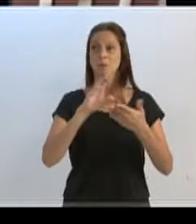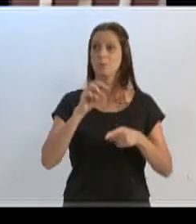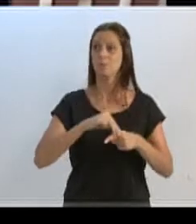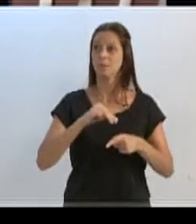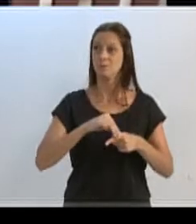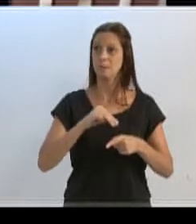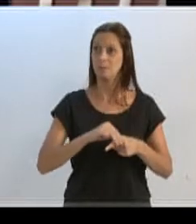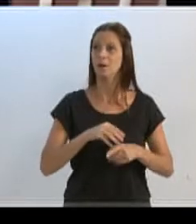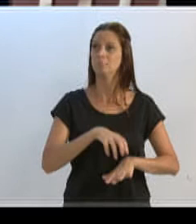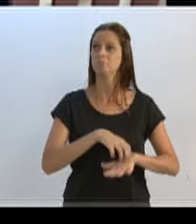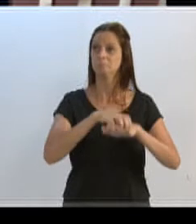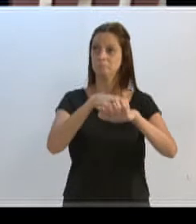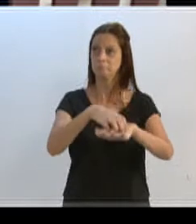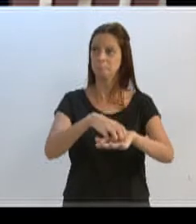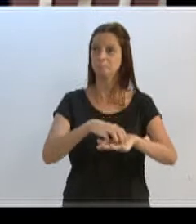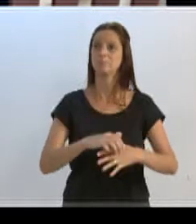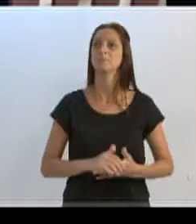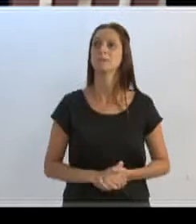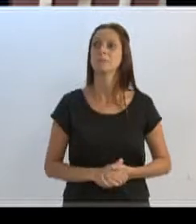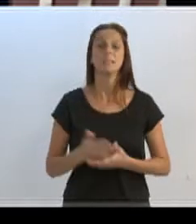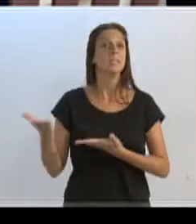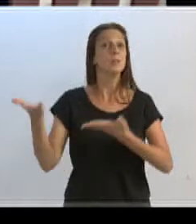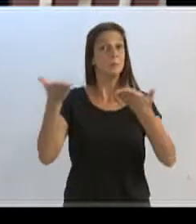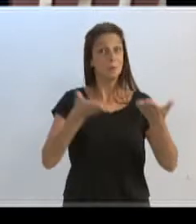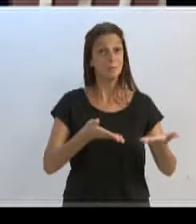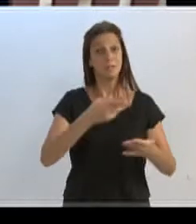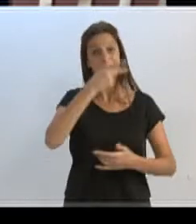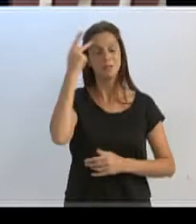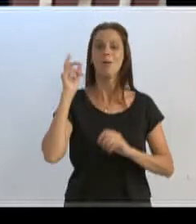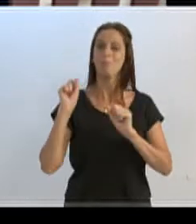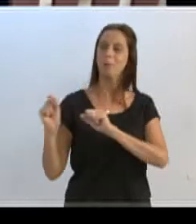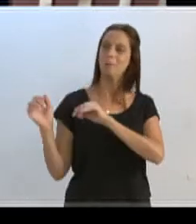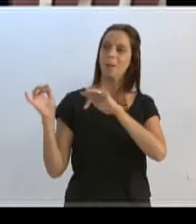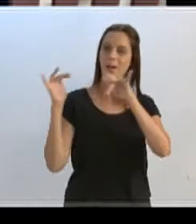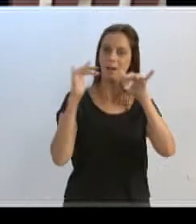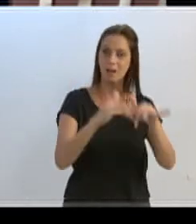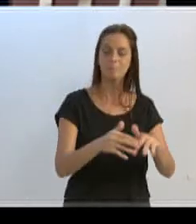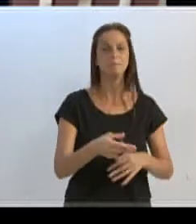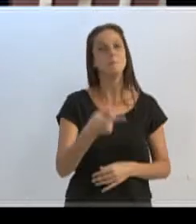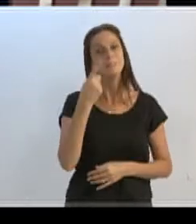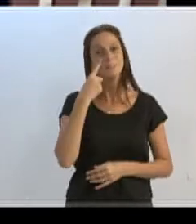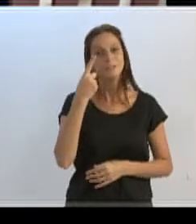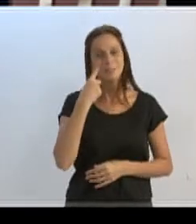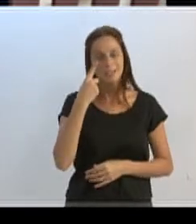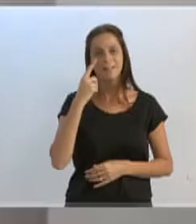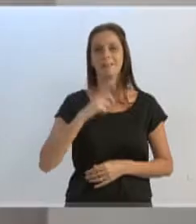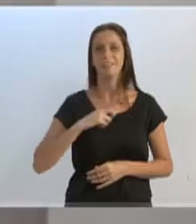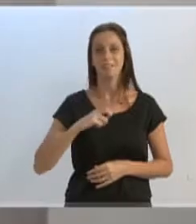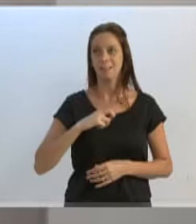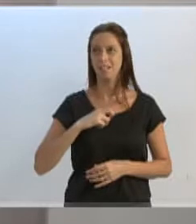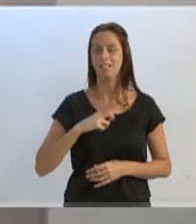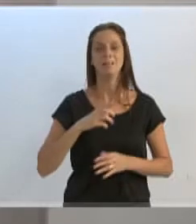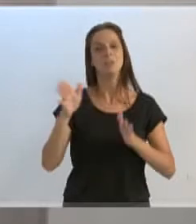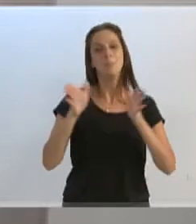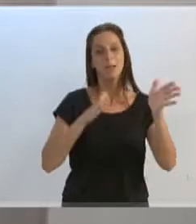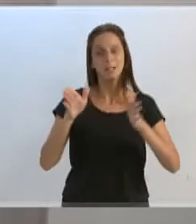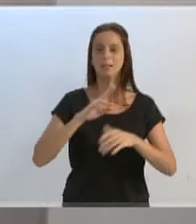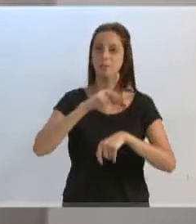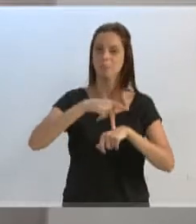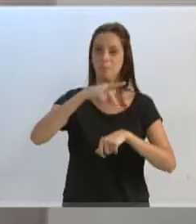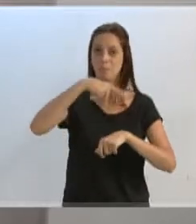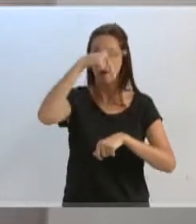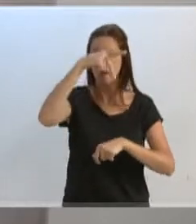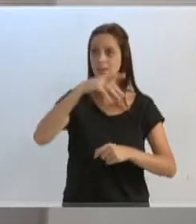de Turismo. E fica o convite a todas as pessoas que gostem da época da Páscoa, que tenham